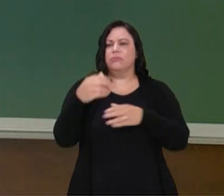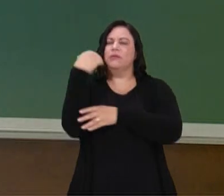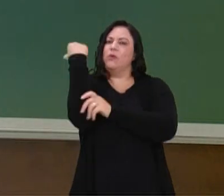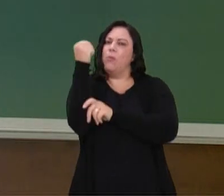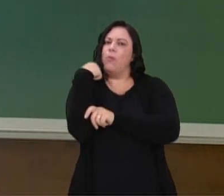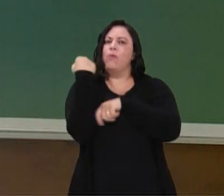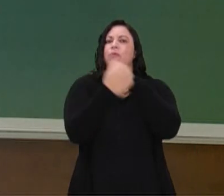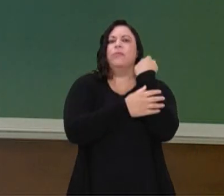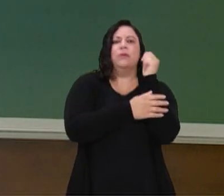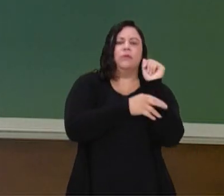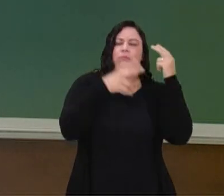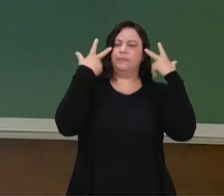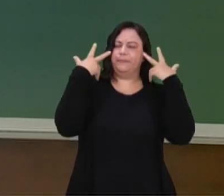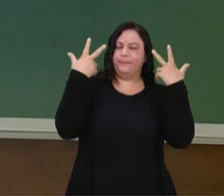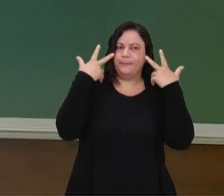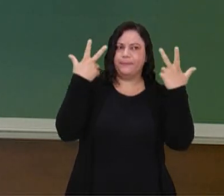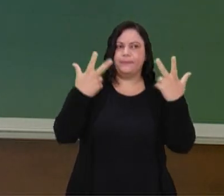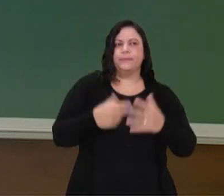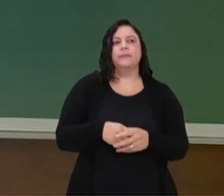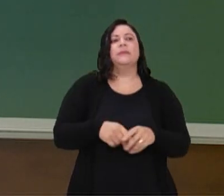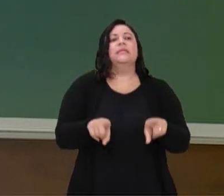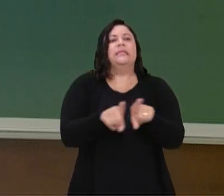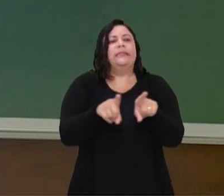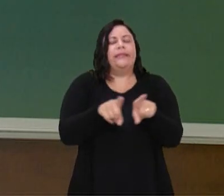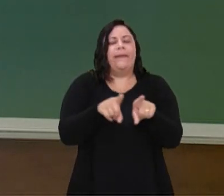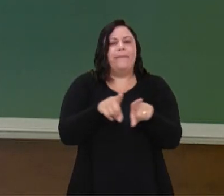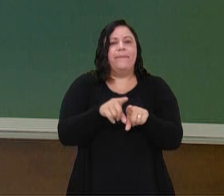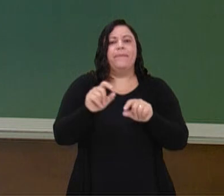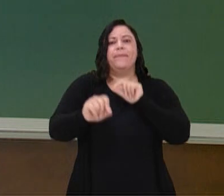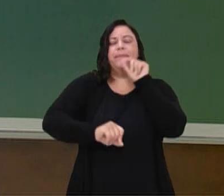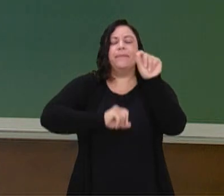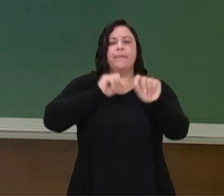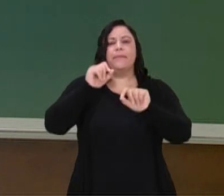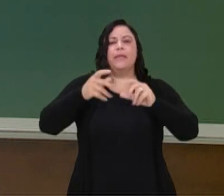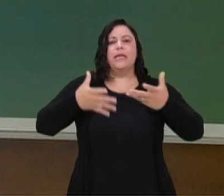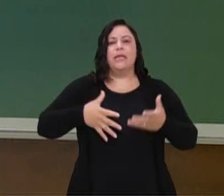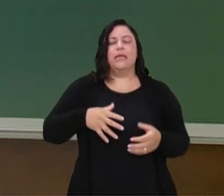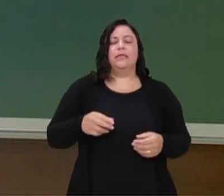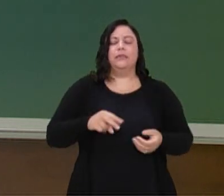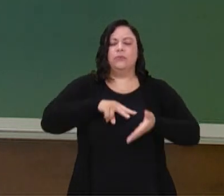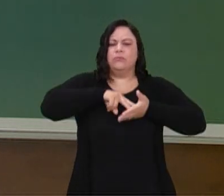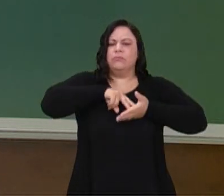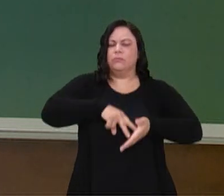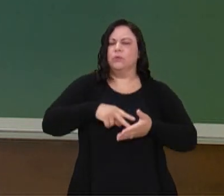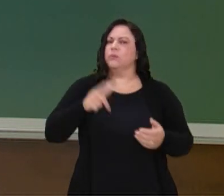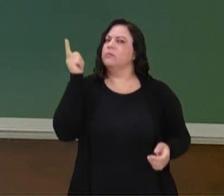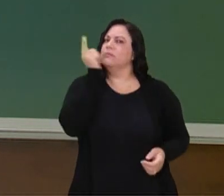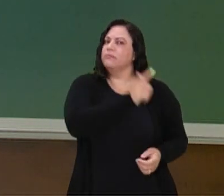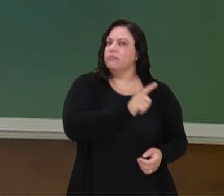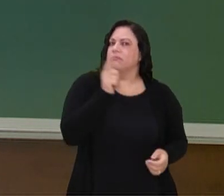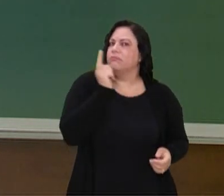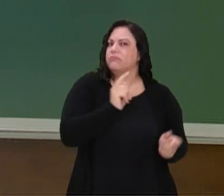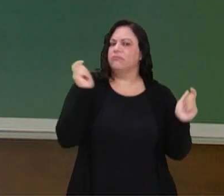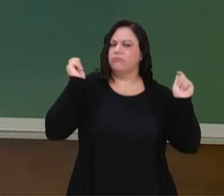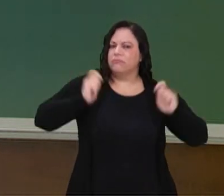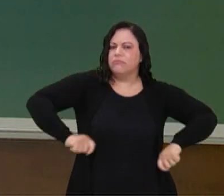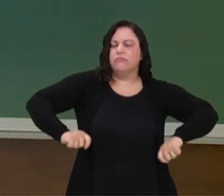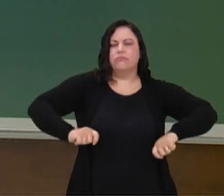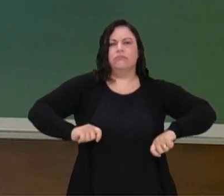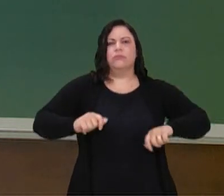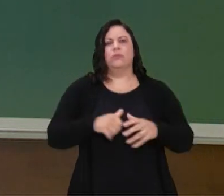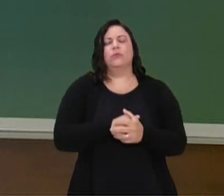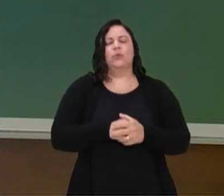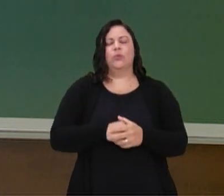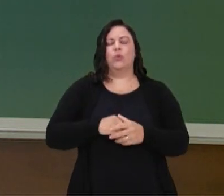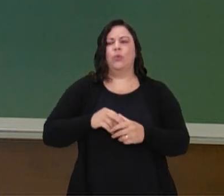e a nossa aptidão cardiorrespiratória, que é o que, gente? A nossa resistência a atividades que a gente faz com